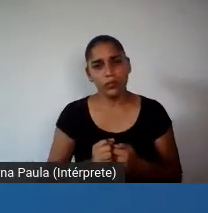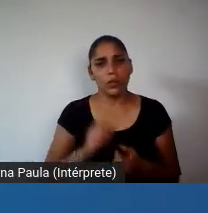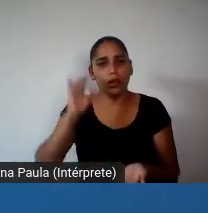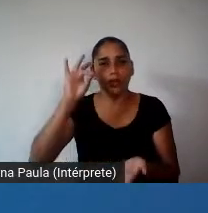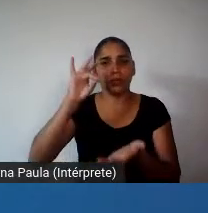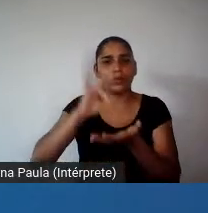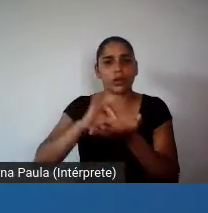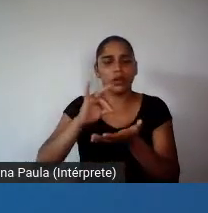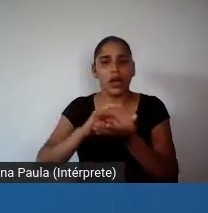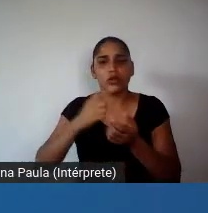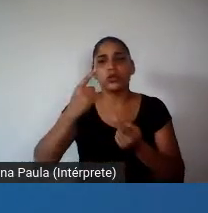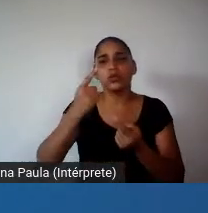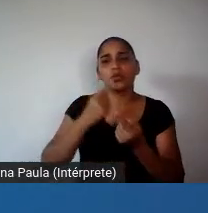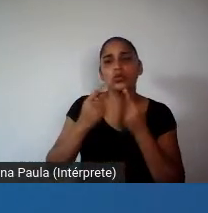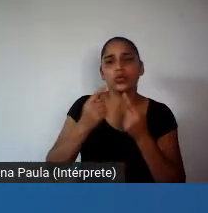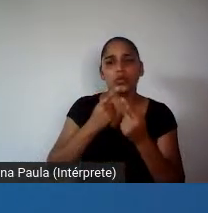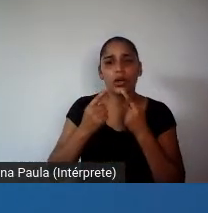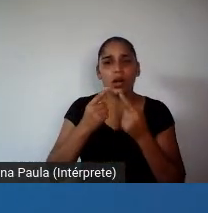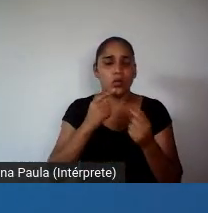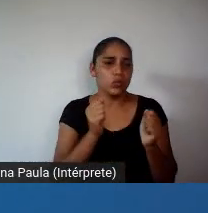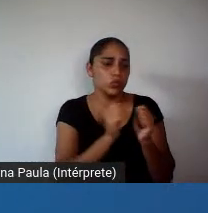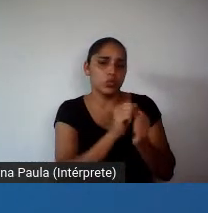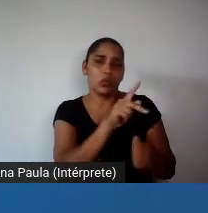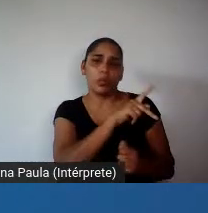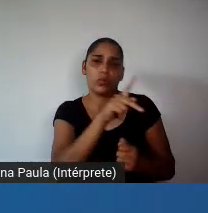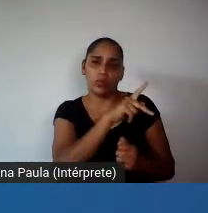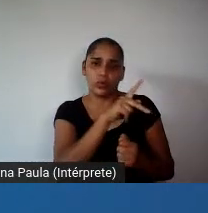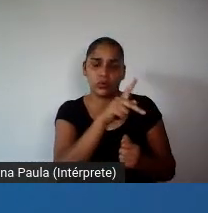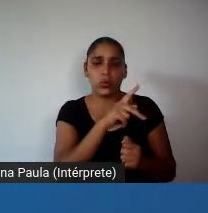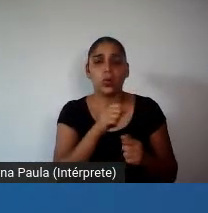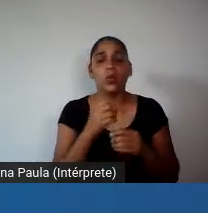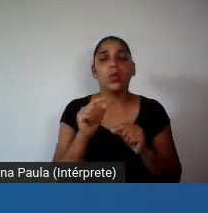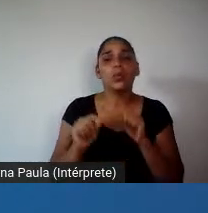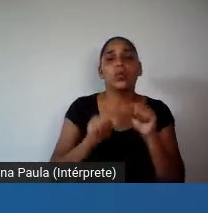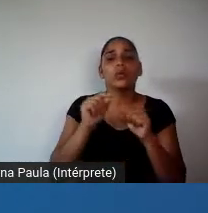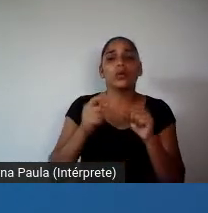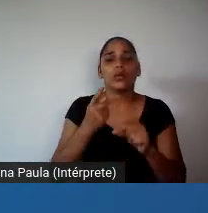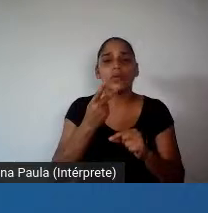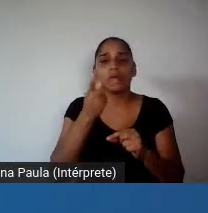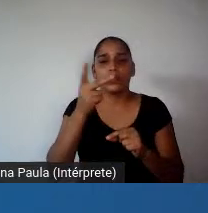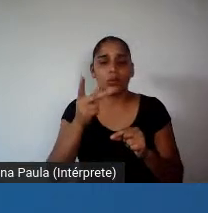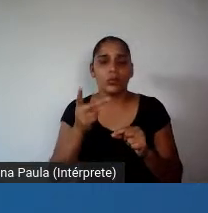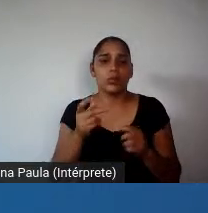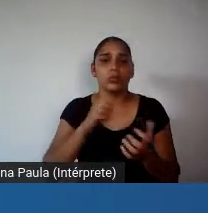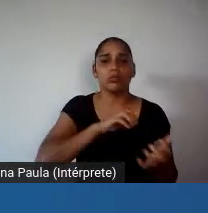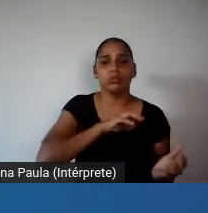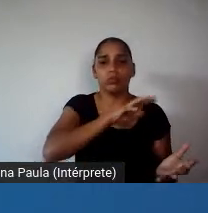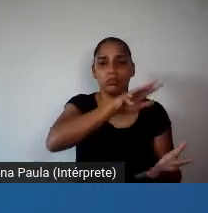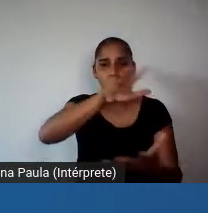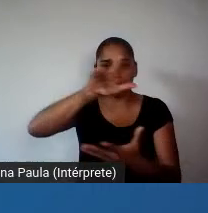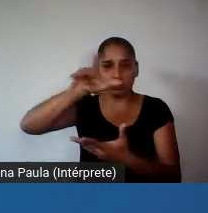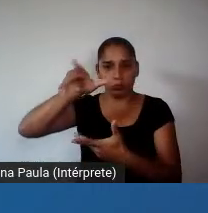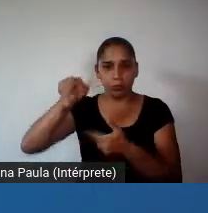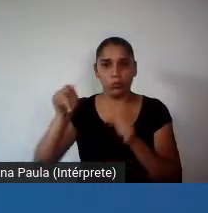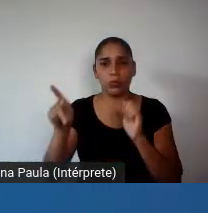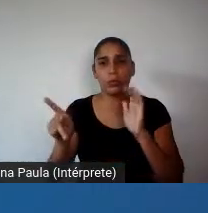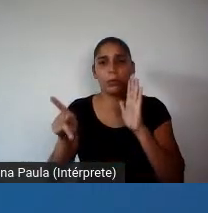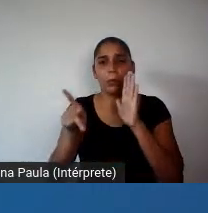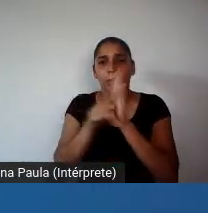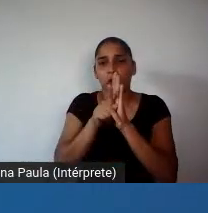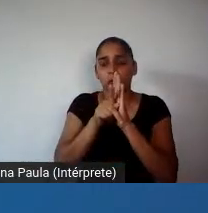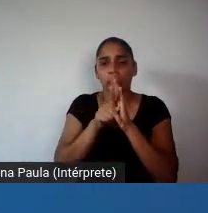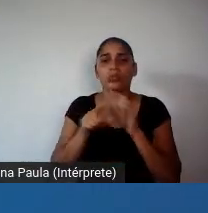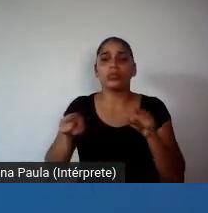aí no diálogo, esse diálogo com o Maurício, né, o que ele mencionou em termos mais globais se reproduzem para